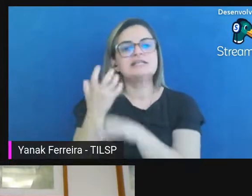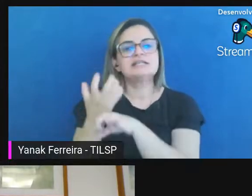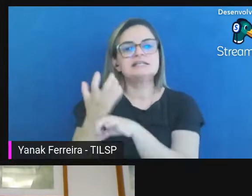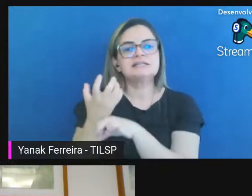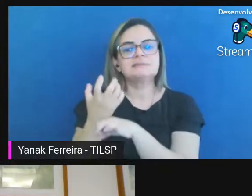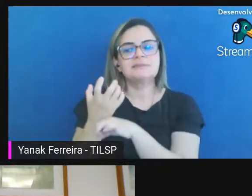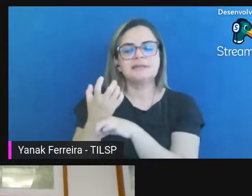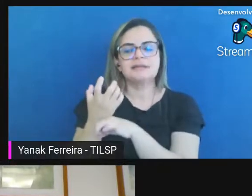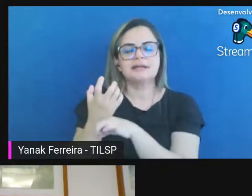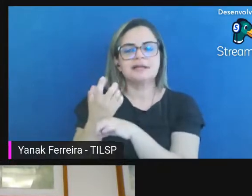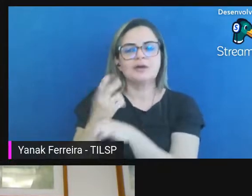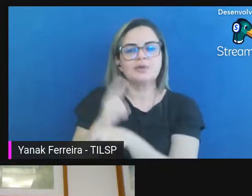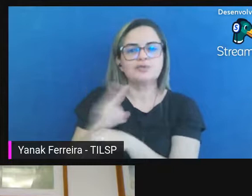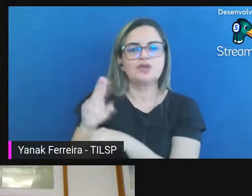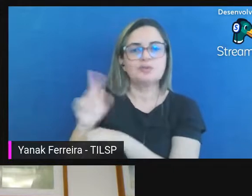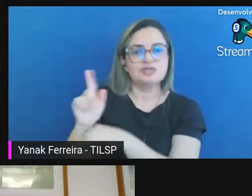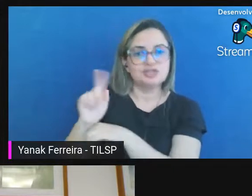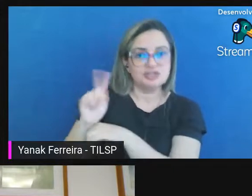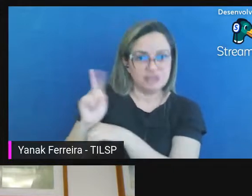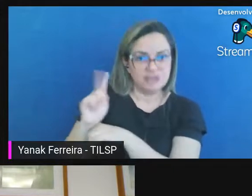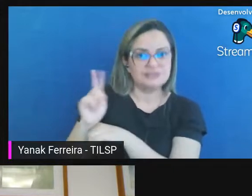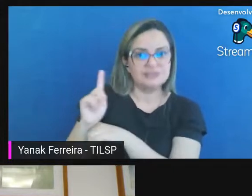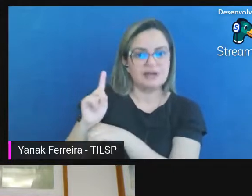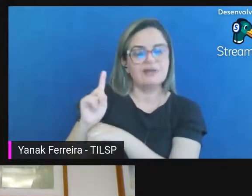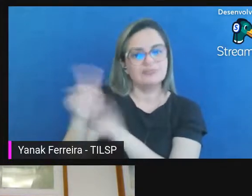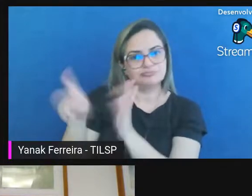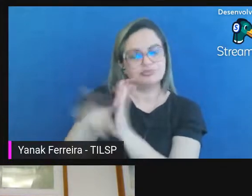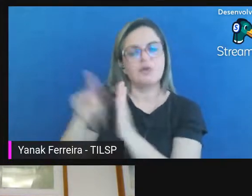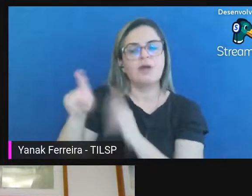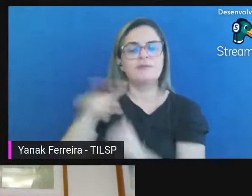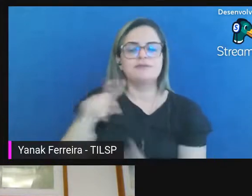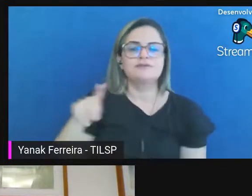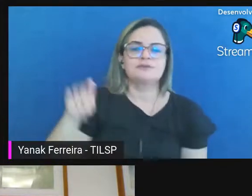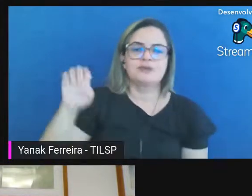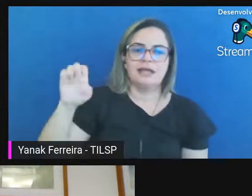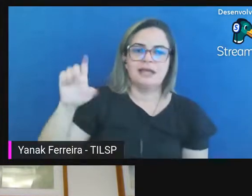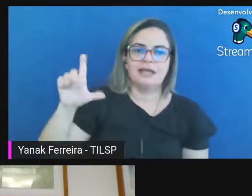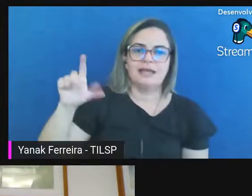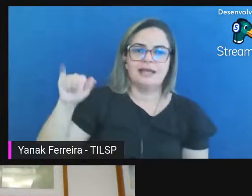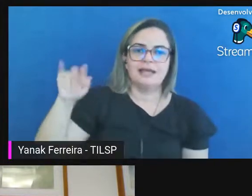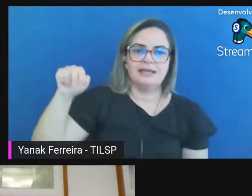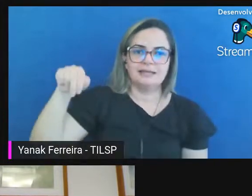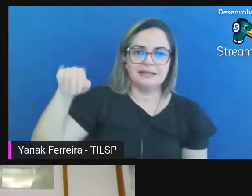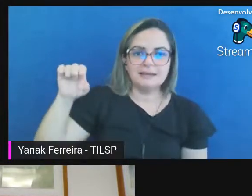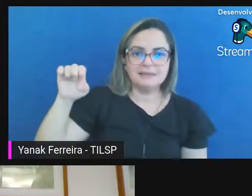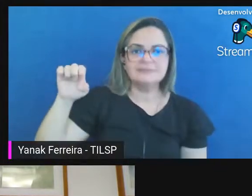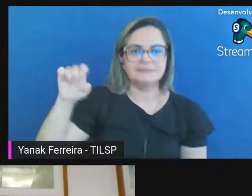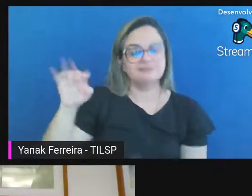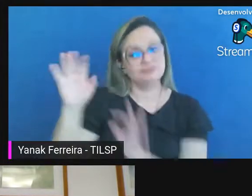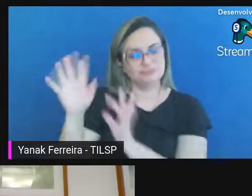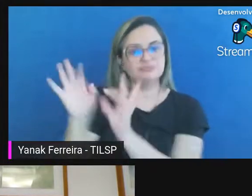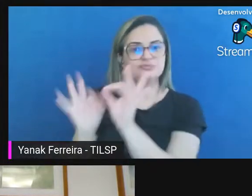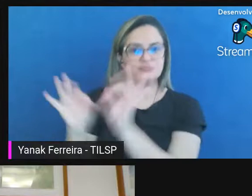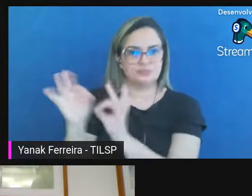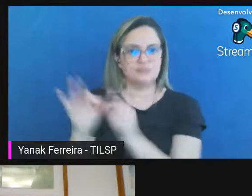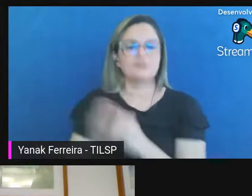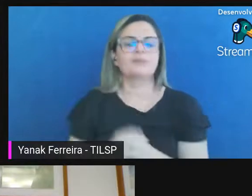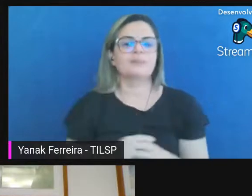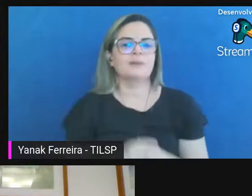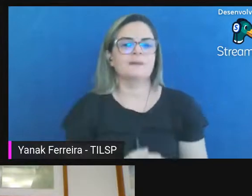e evidentemente o professor Daniel é bastante acessível ele as perguntas dos nossos né